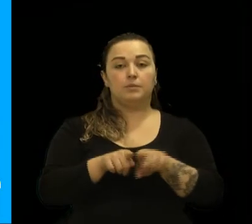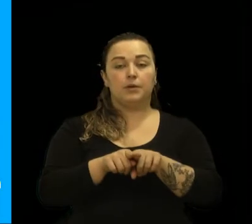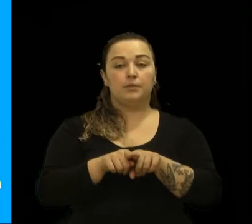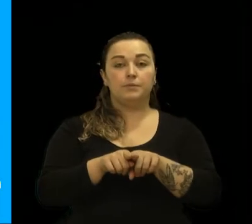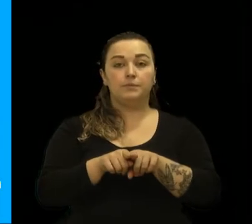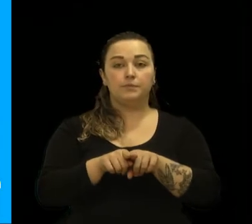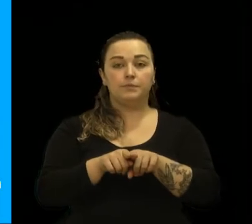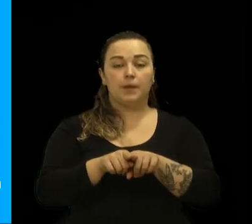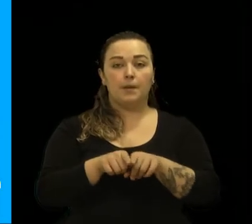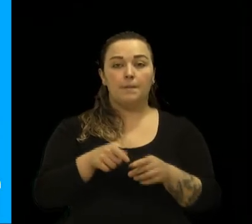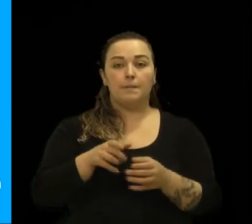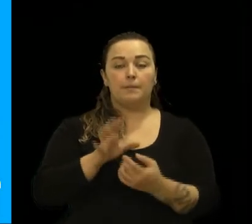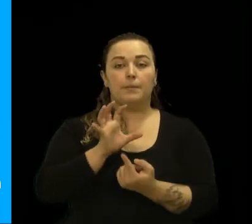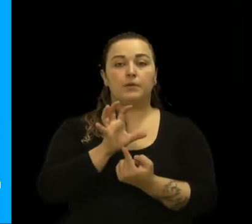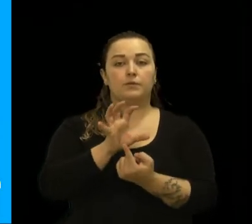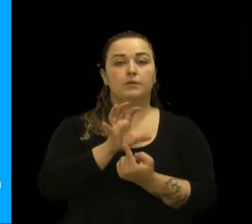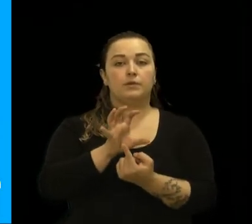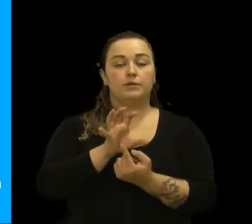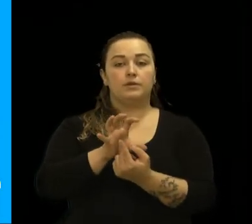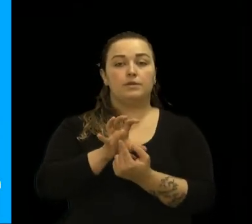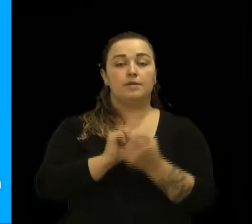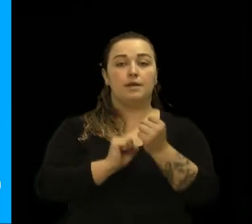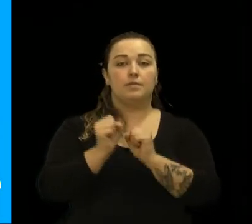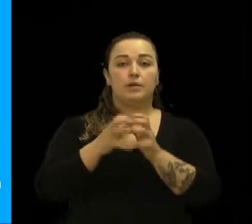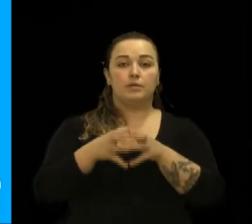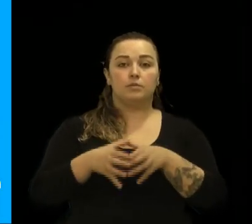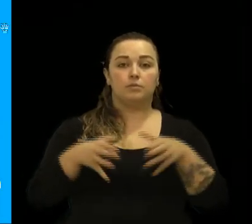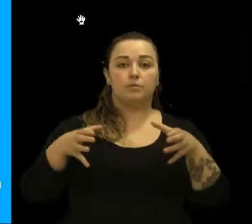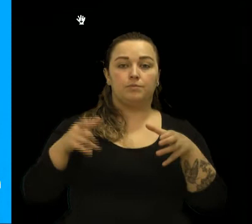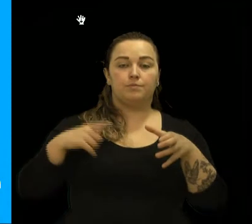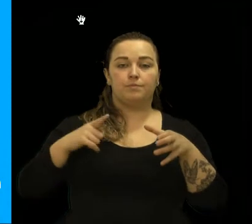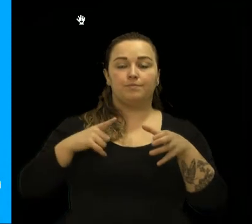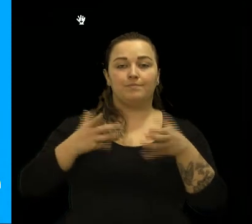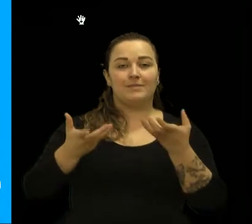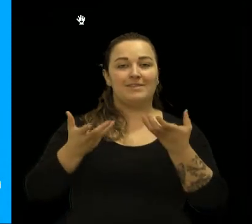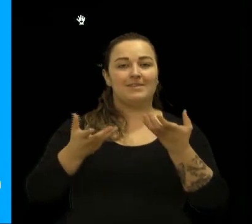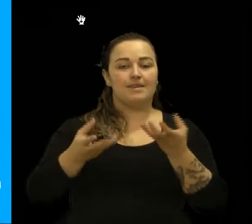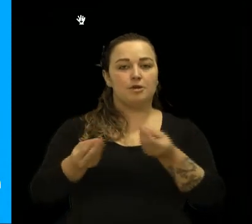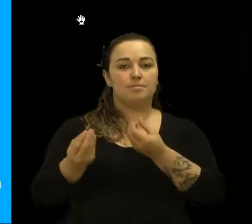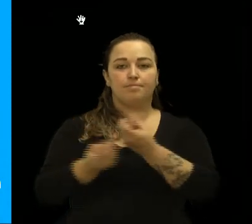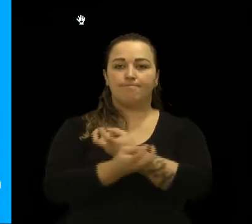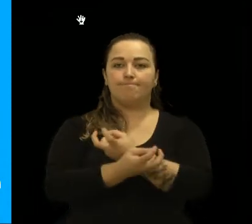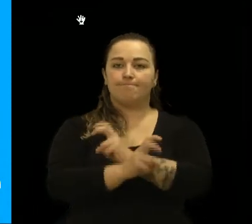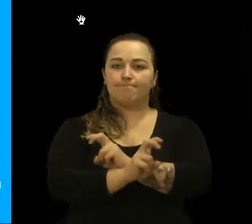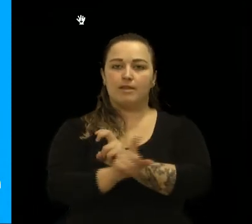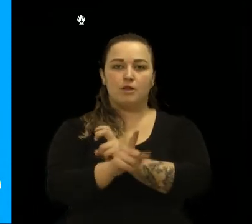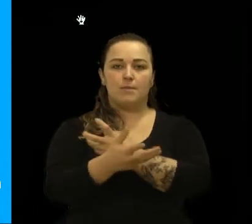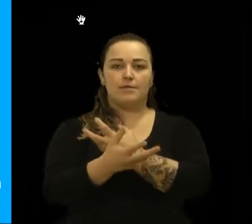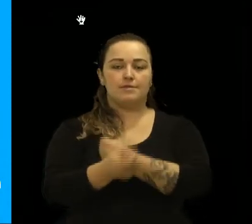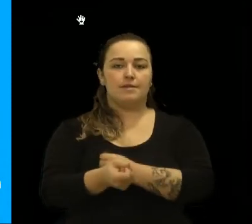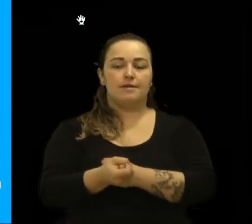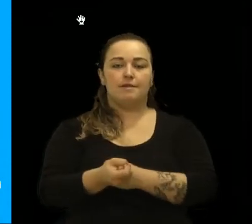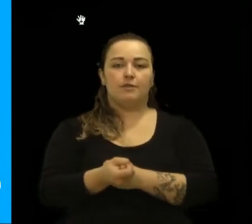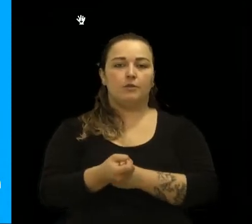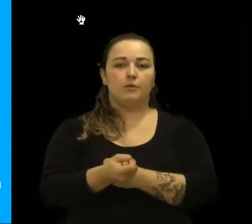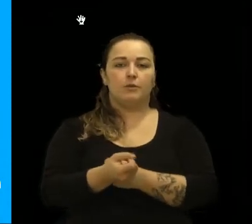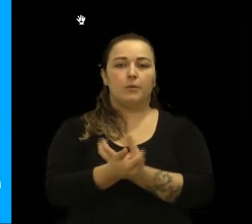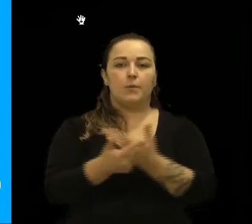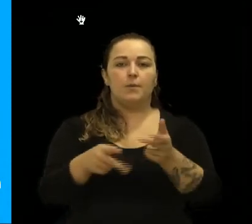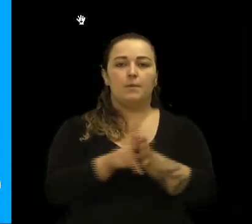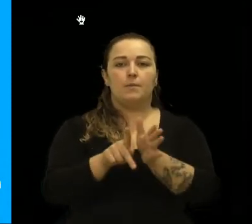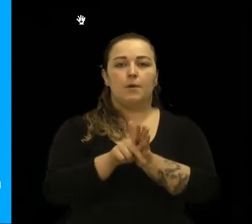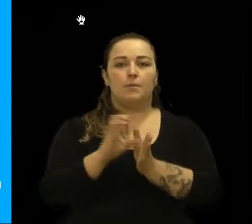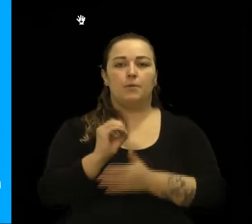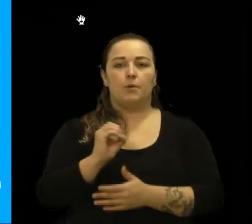multinacionais em defesa dos agrotóxicos, dos produtos químicos, não deixam avançar esse produto.